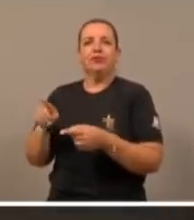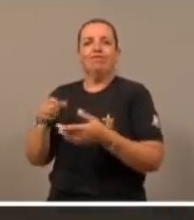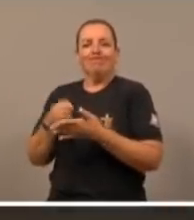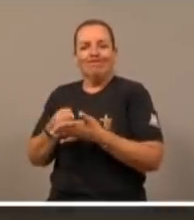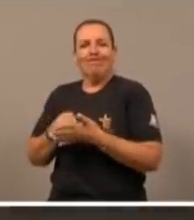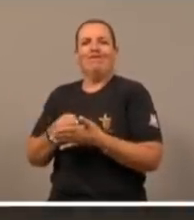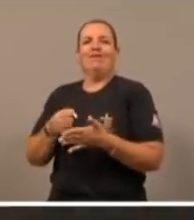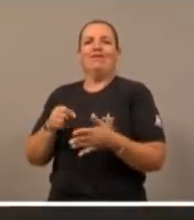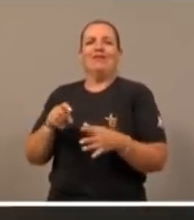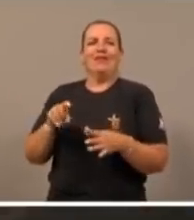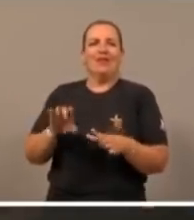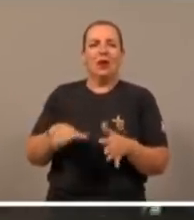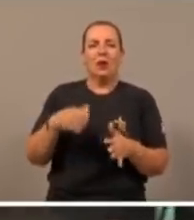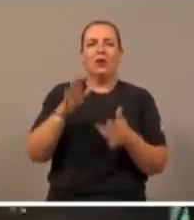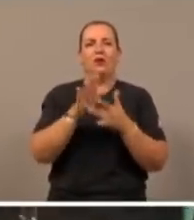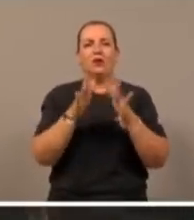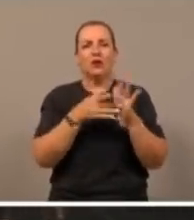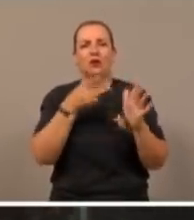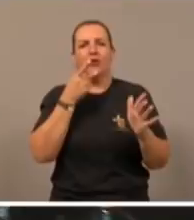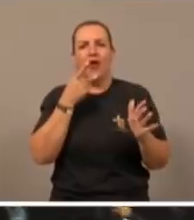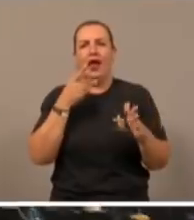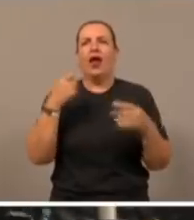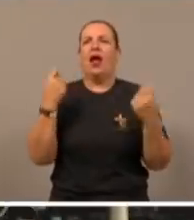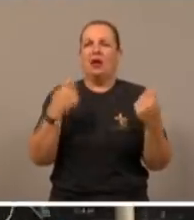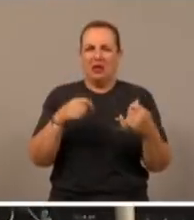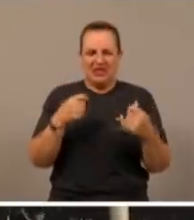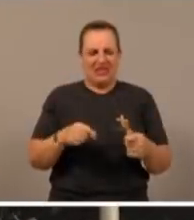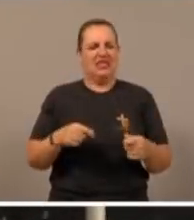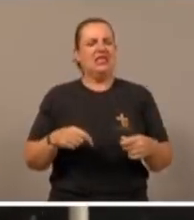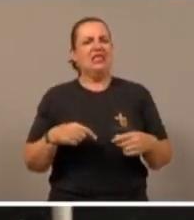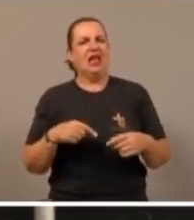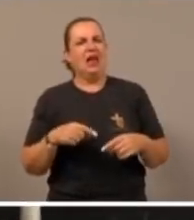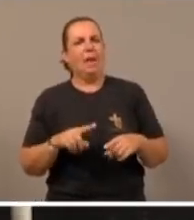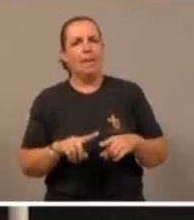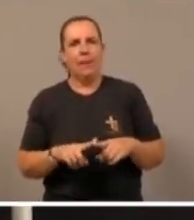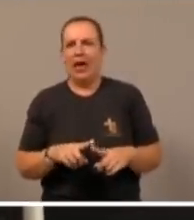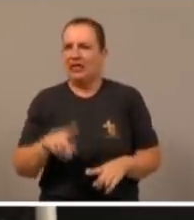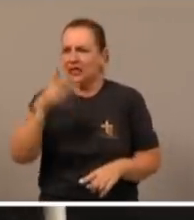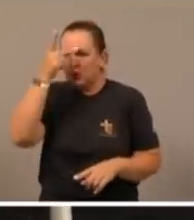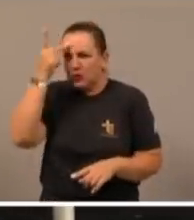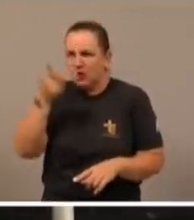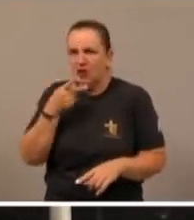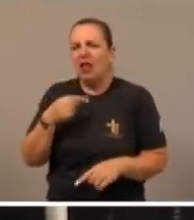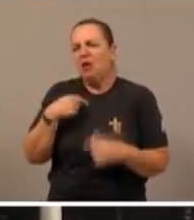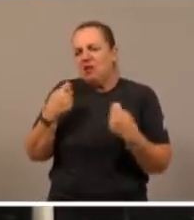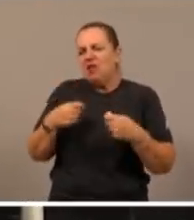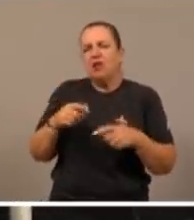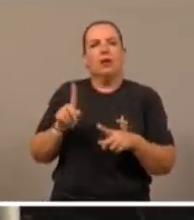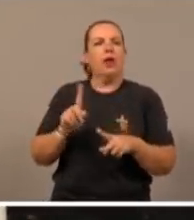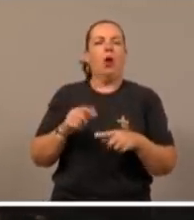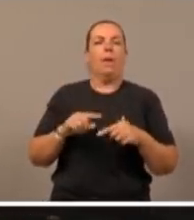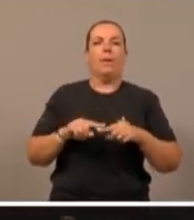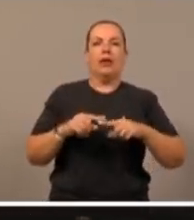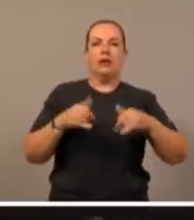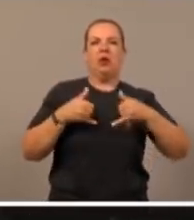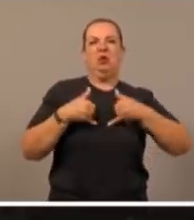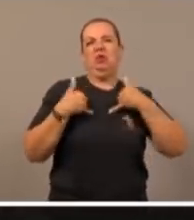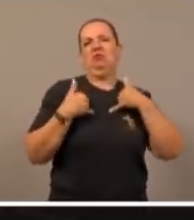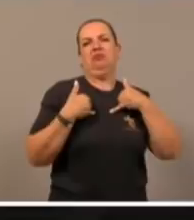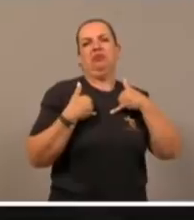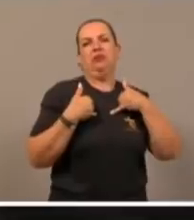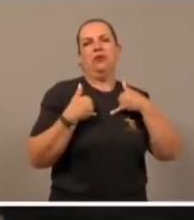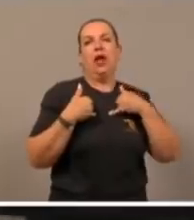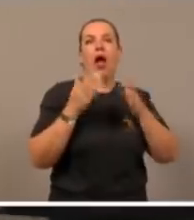quando a gente diz, é a sobrevivência da espécie, é nada, é egoísmo, nós temos uma incapacidade de amar, a oração